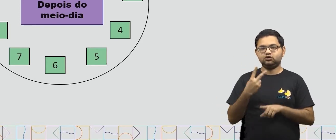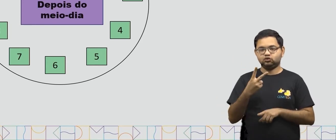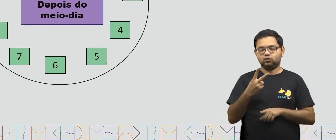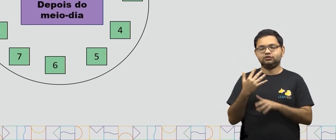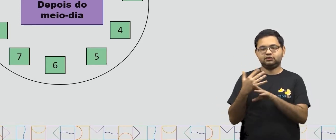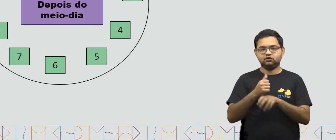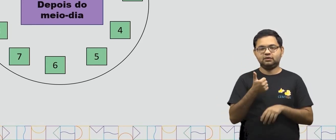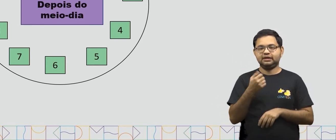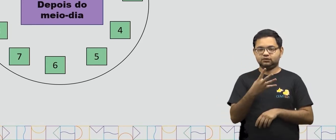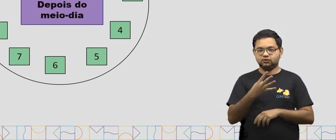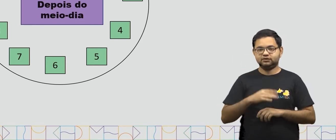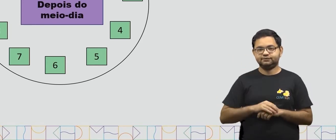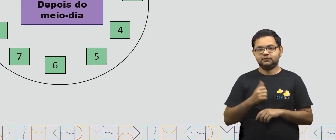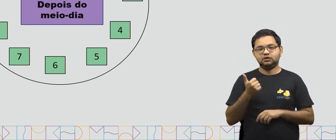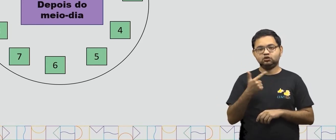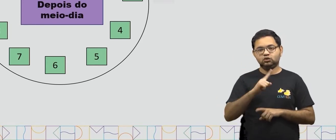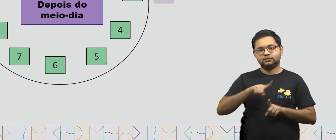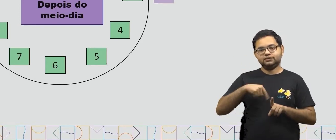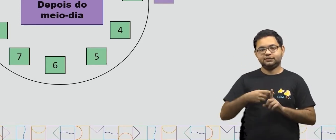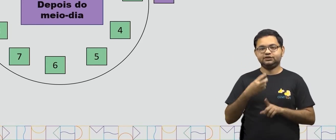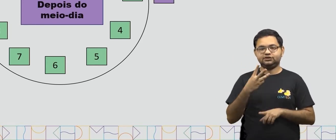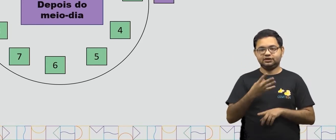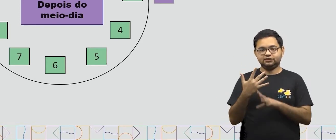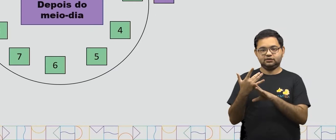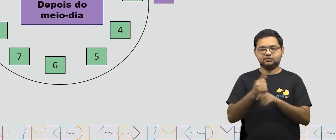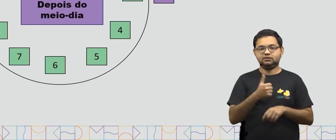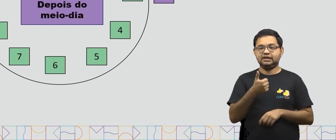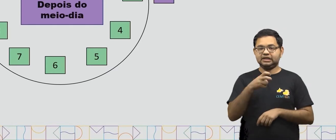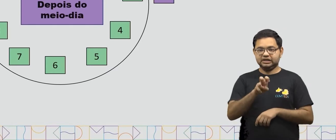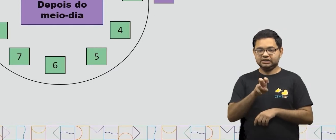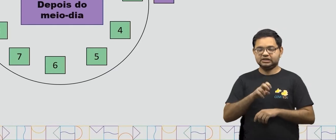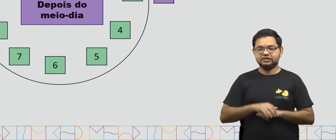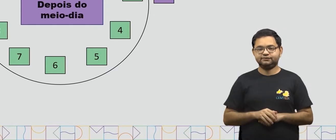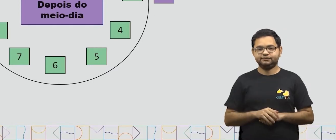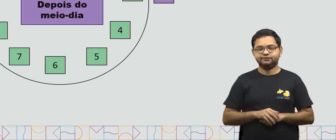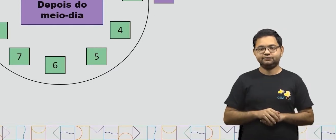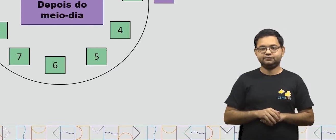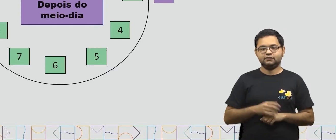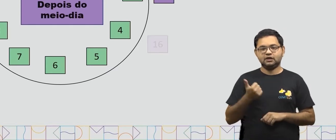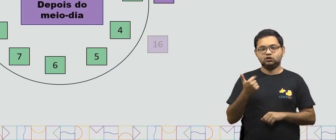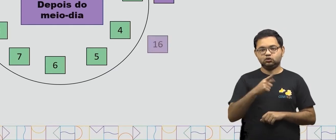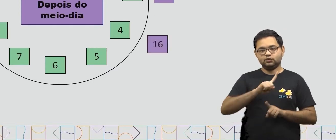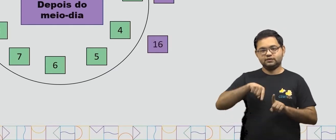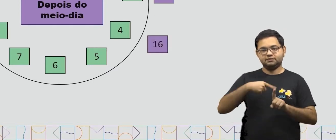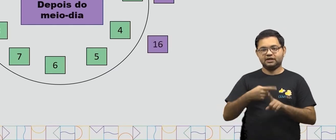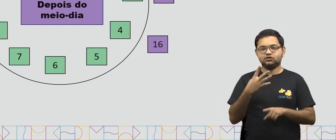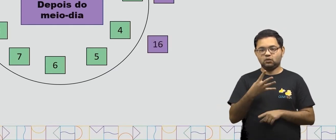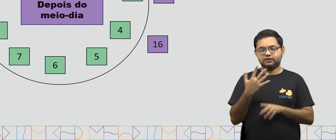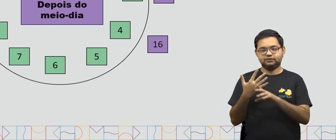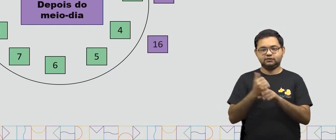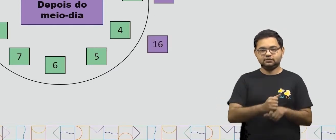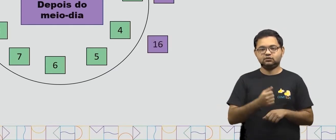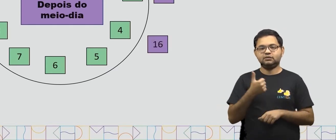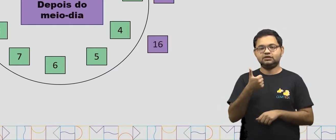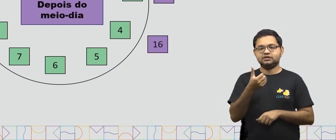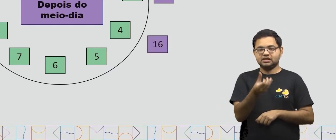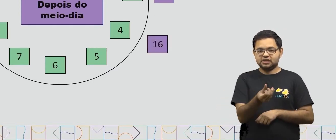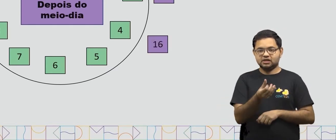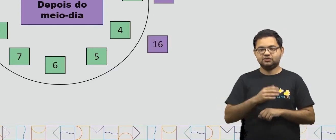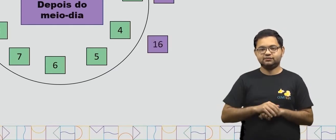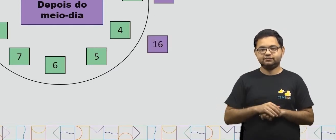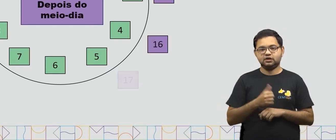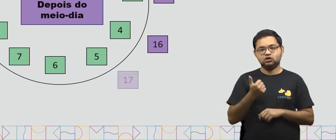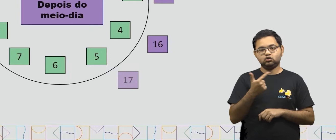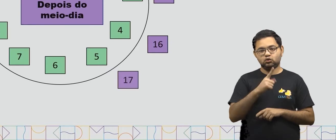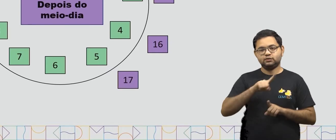horas. 12 mais 3, 15 horas. 12 mais 4, 16 horas. 12 mais